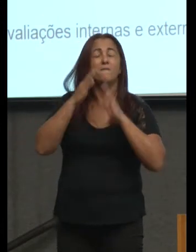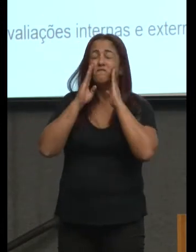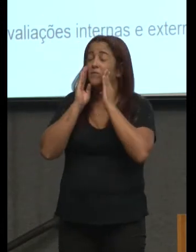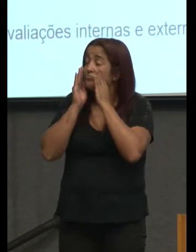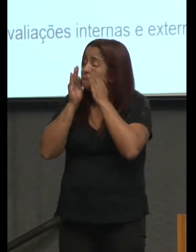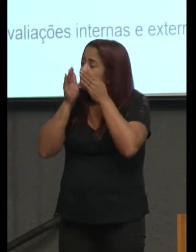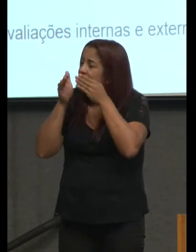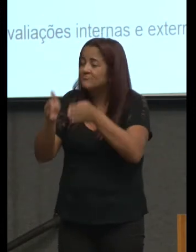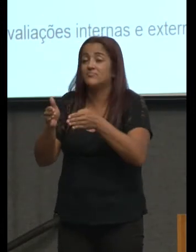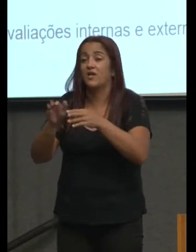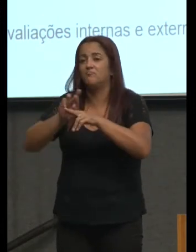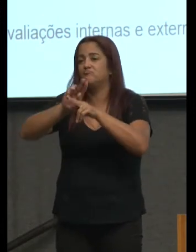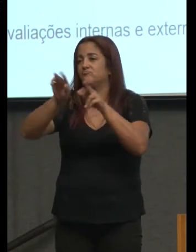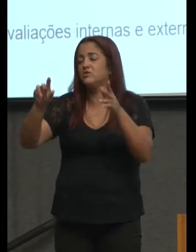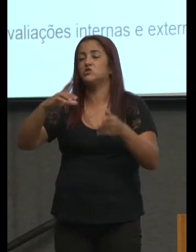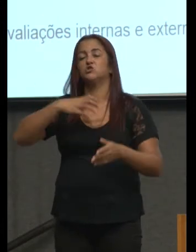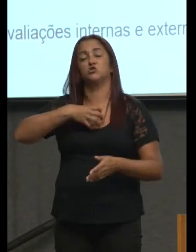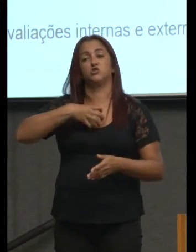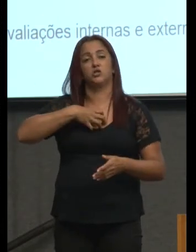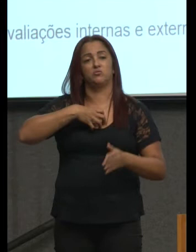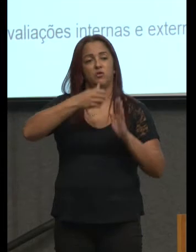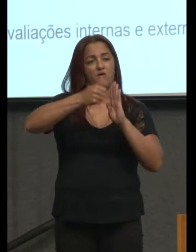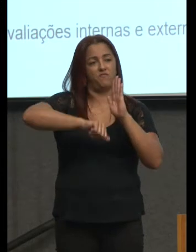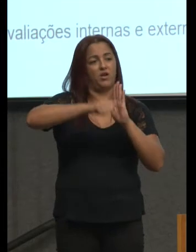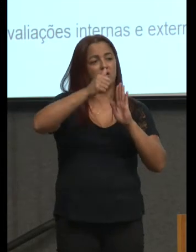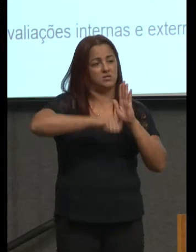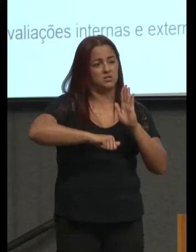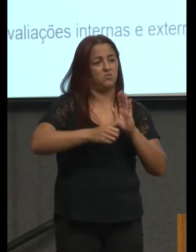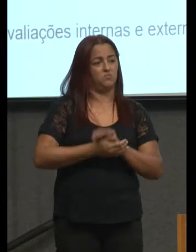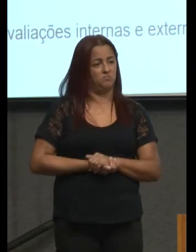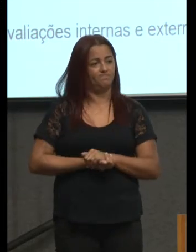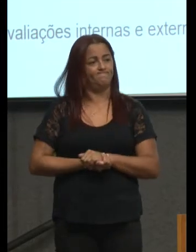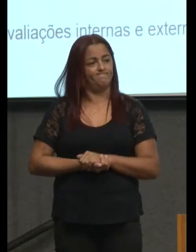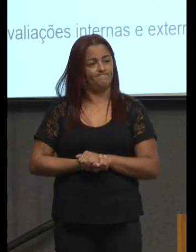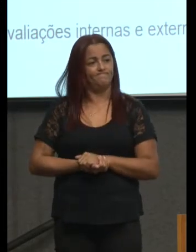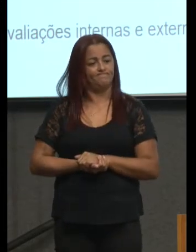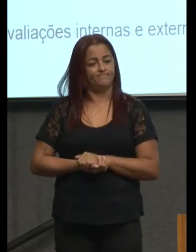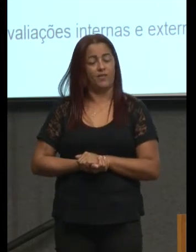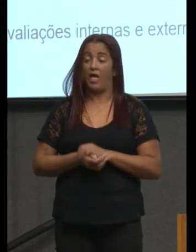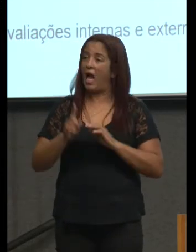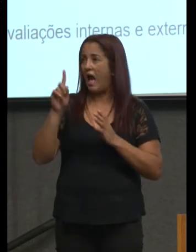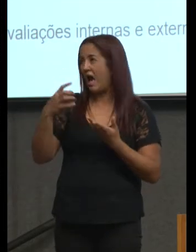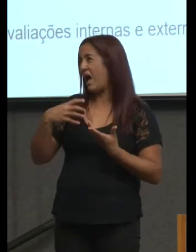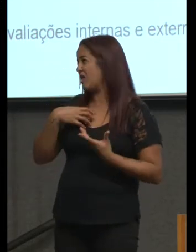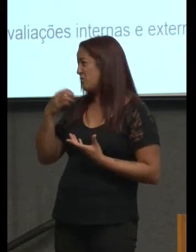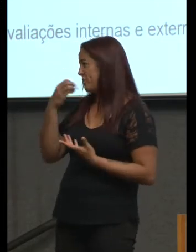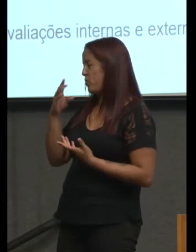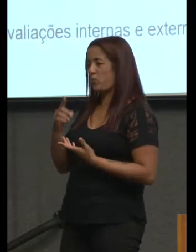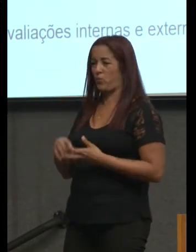em certas formas de avaliação muito e isso não é bom